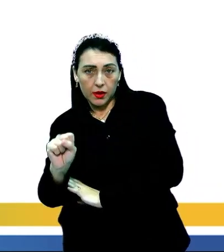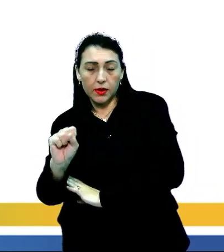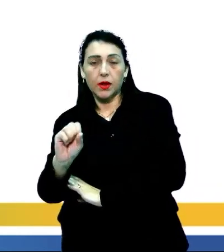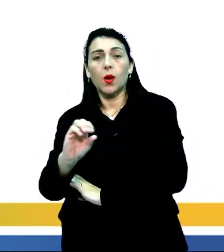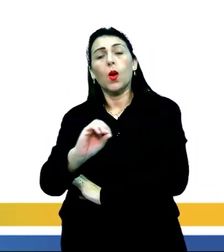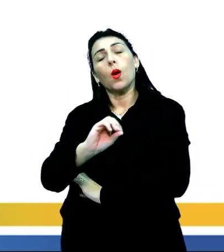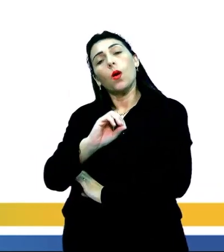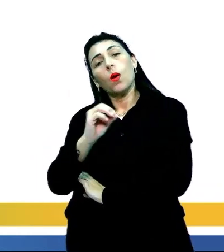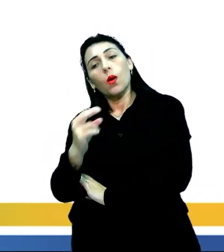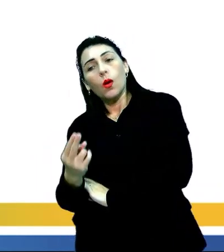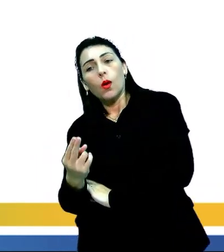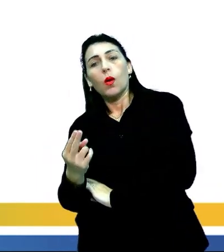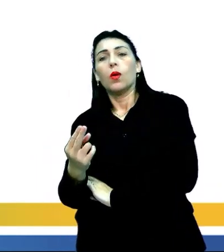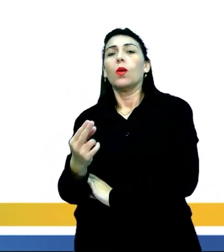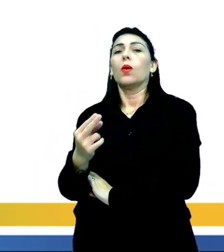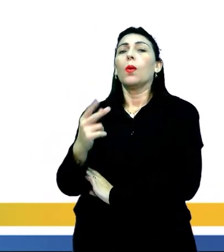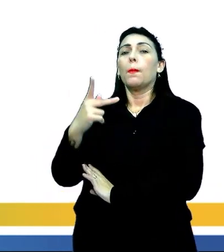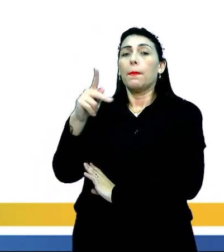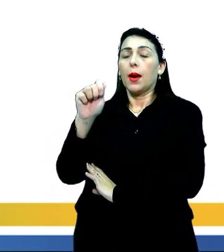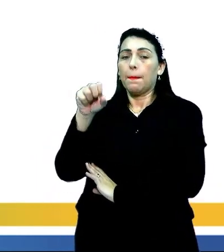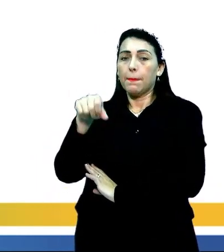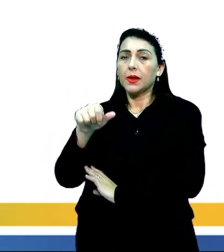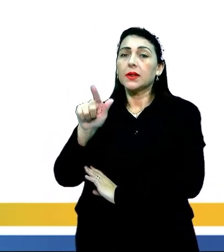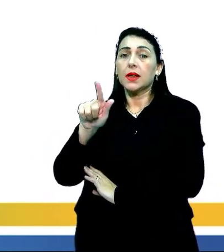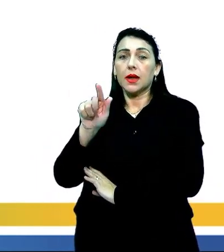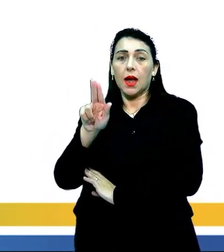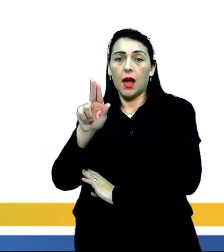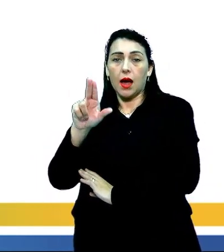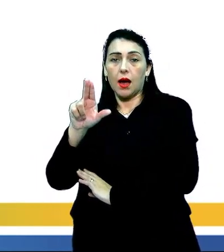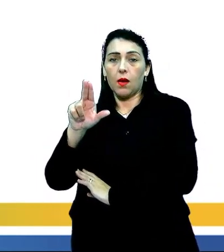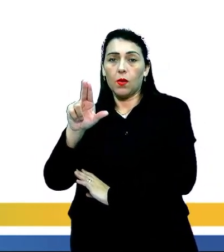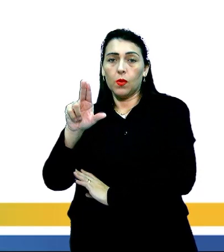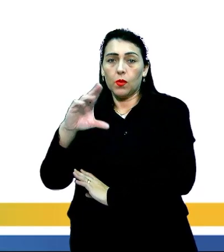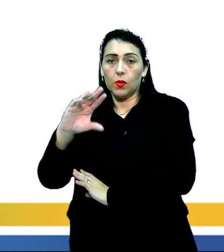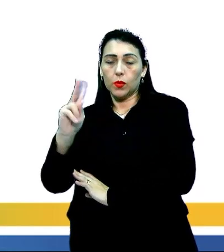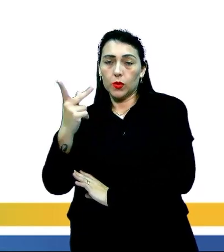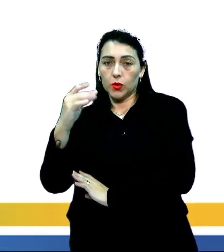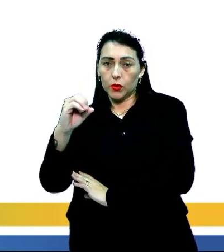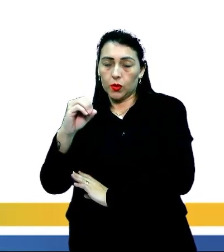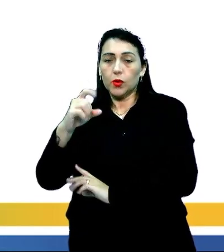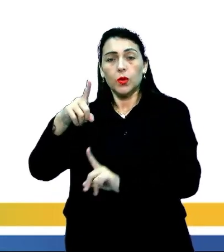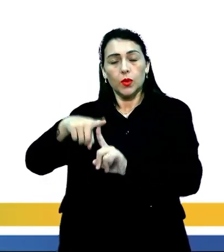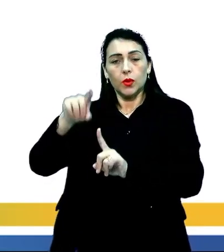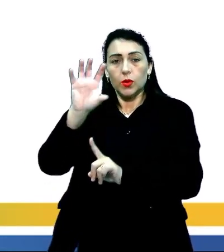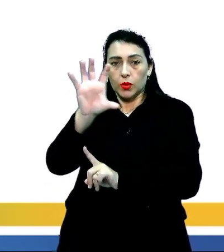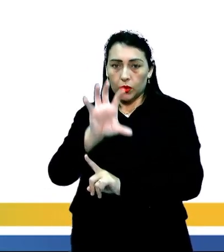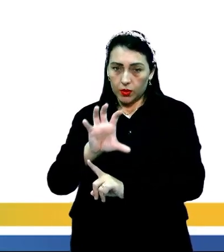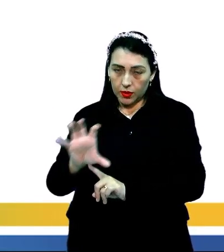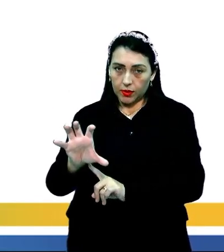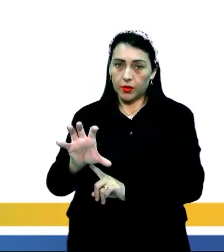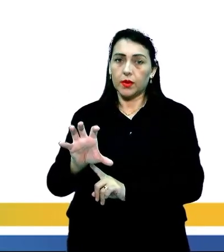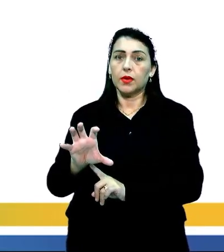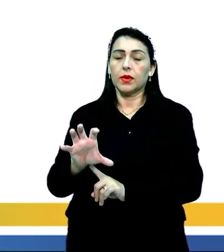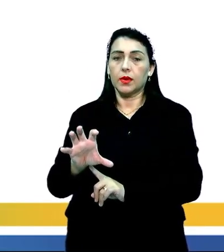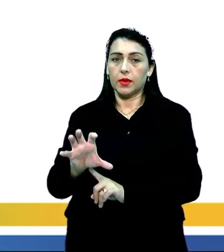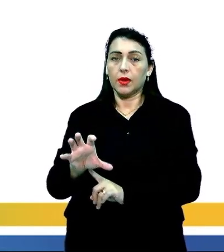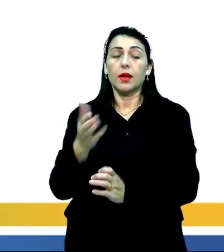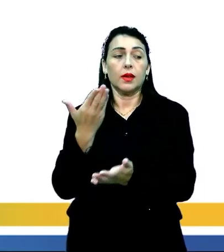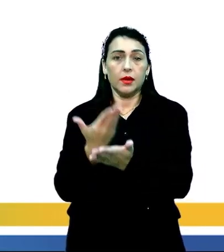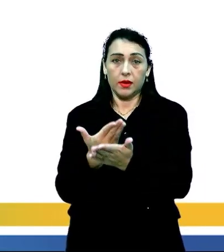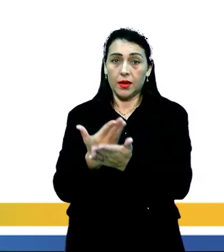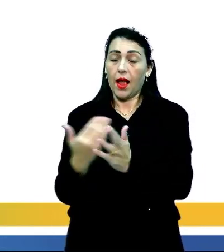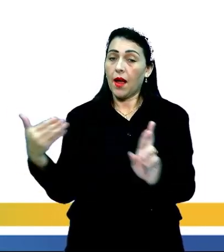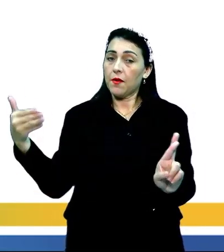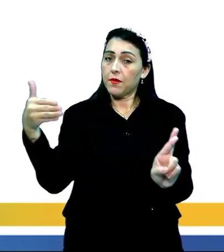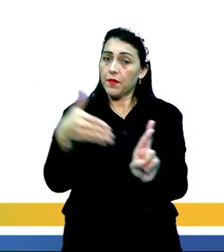gaúcho, como alguns conhecem. Então, esses são os domínios morfoclimáticos, tá? Essa é a nossa